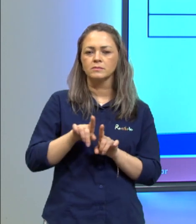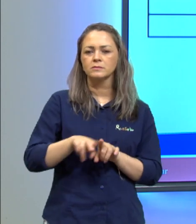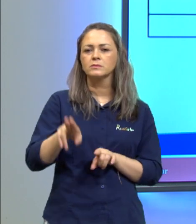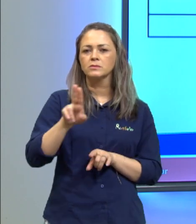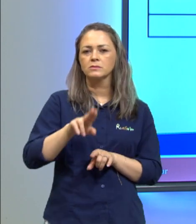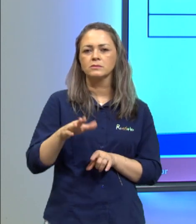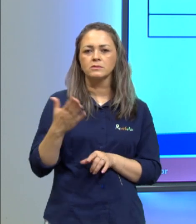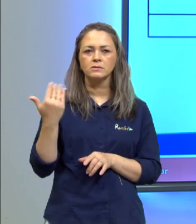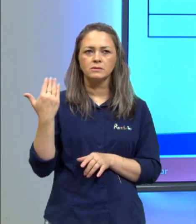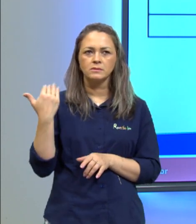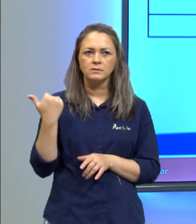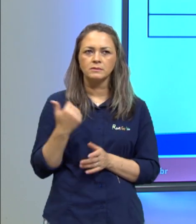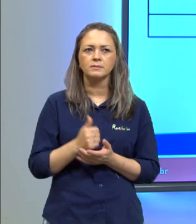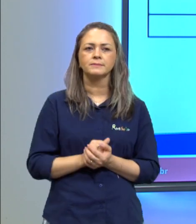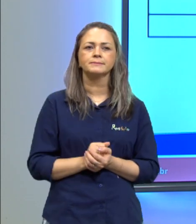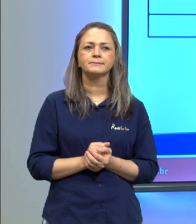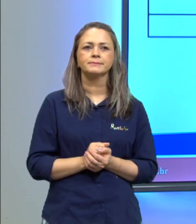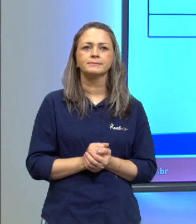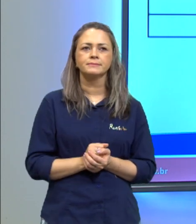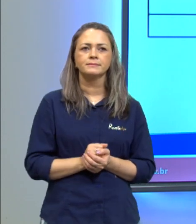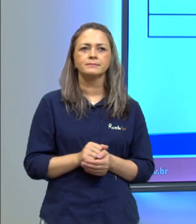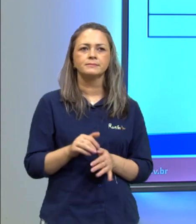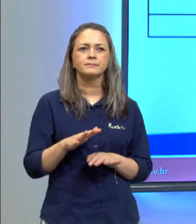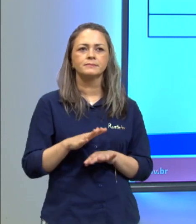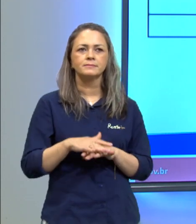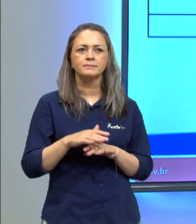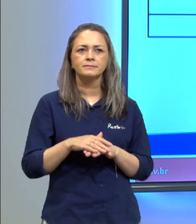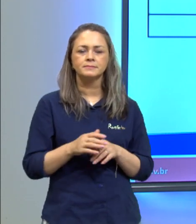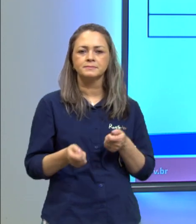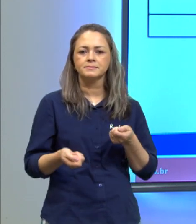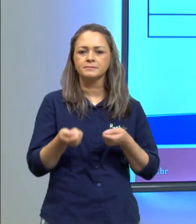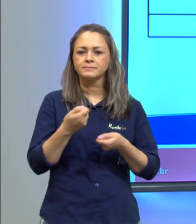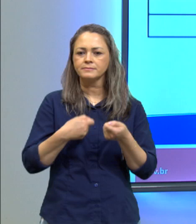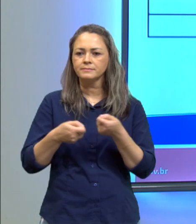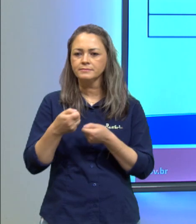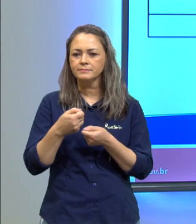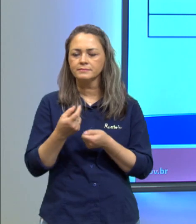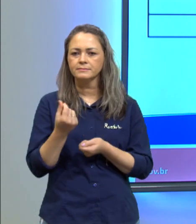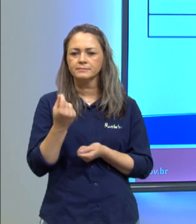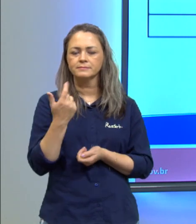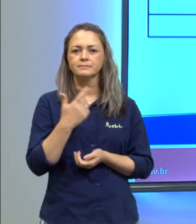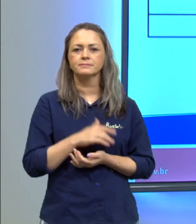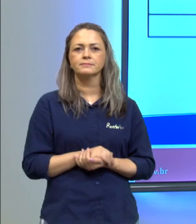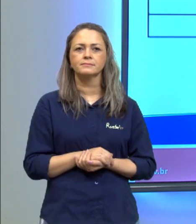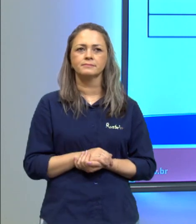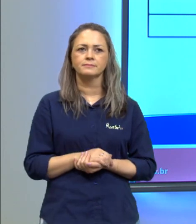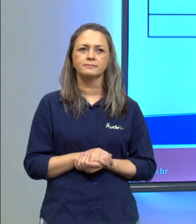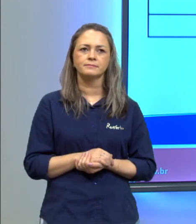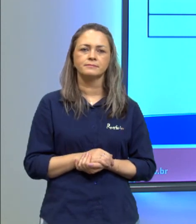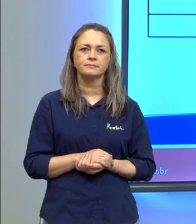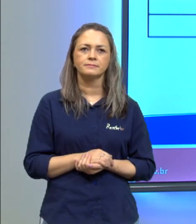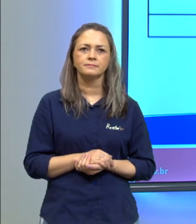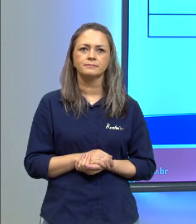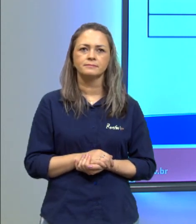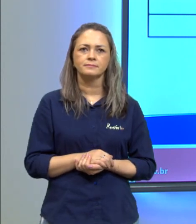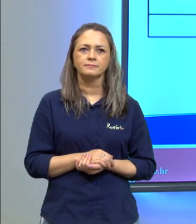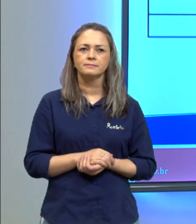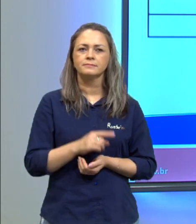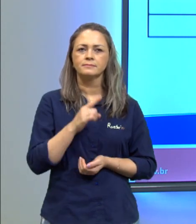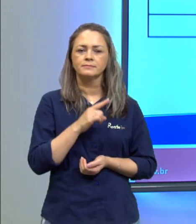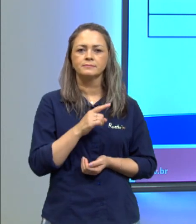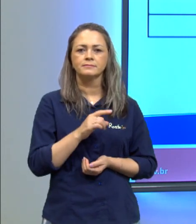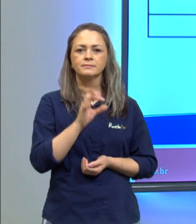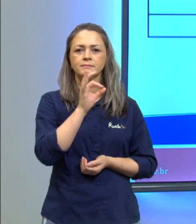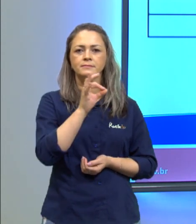na questão da matemática financeira então aqui então essa taxa